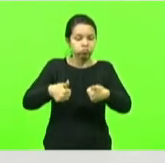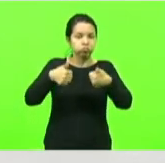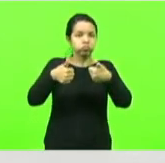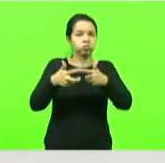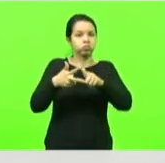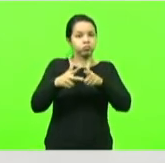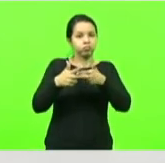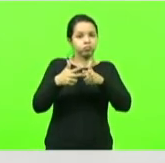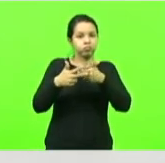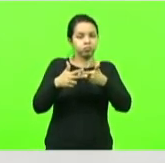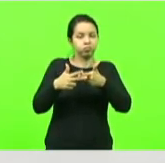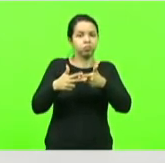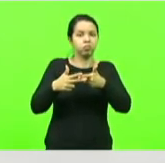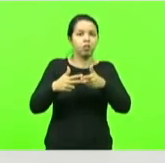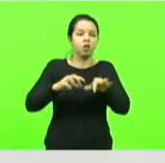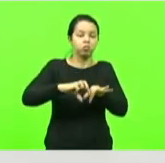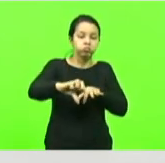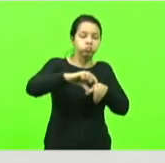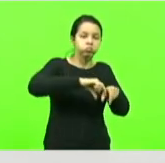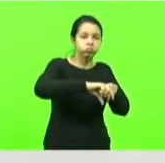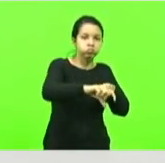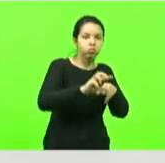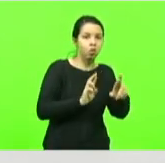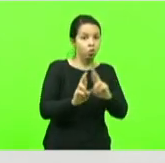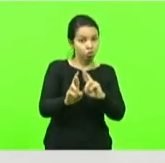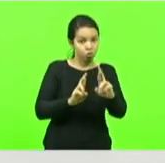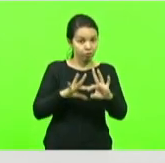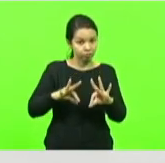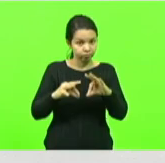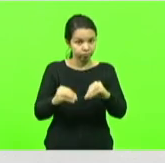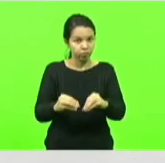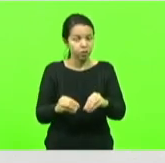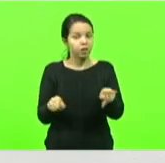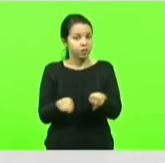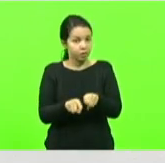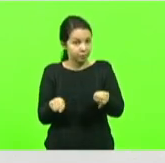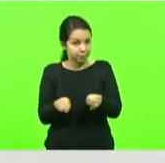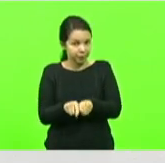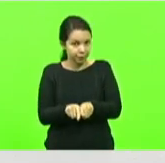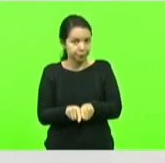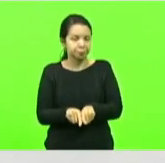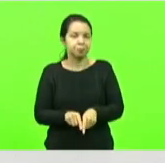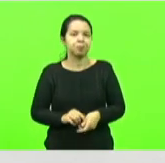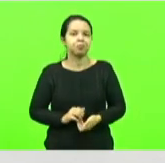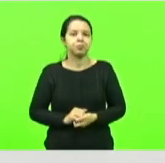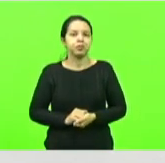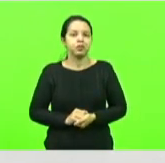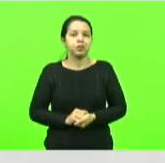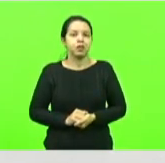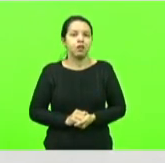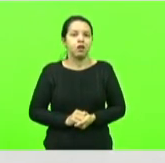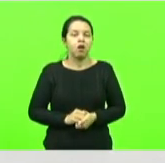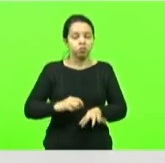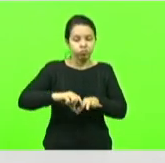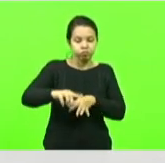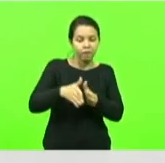seja a recuperação da rodovia em si mas também complementar com faixas adicionais